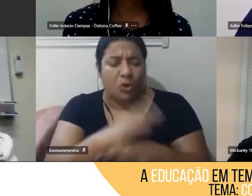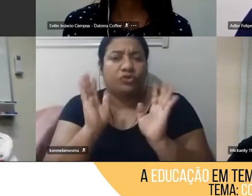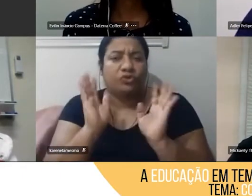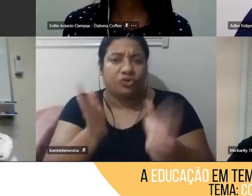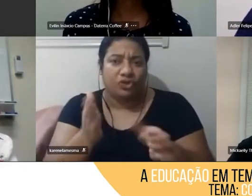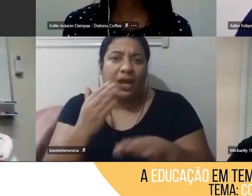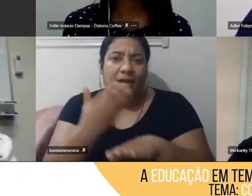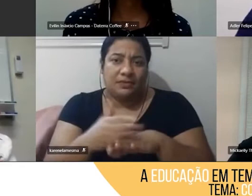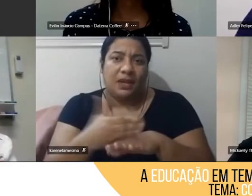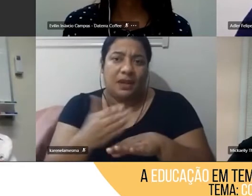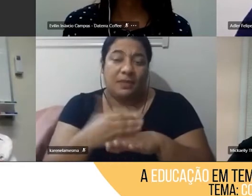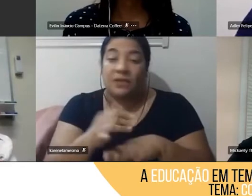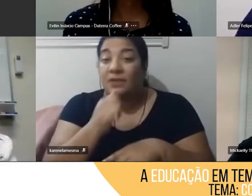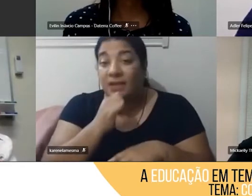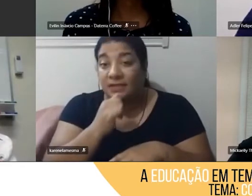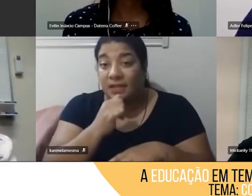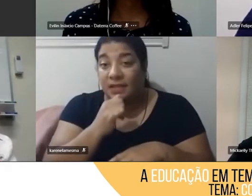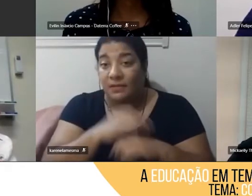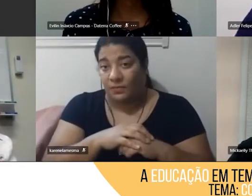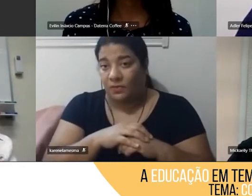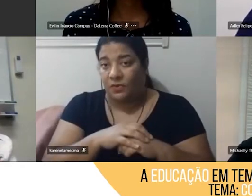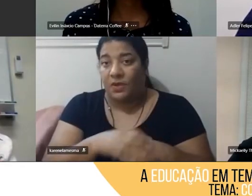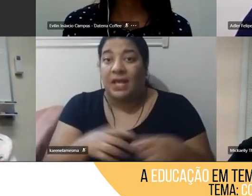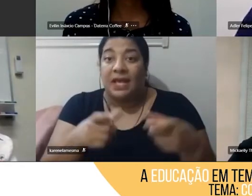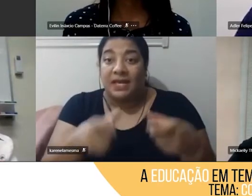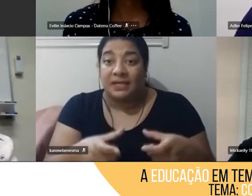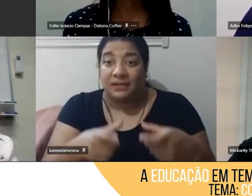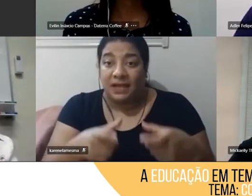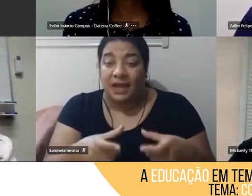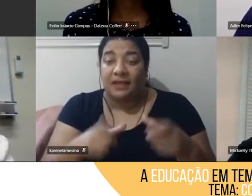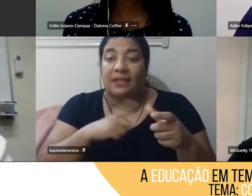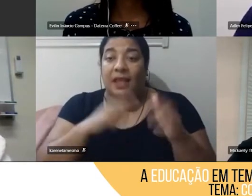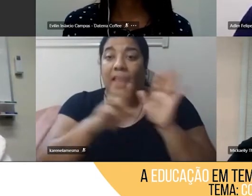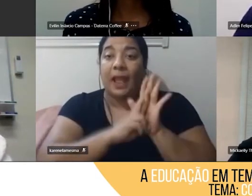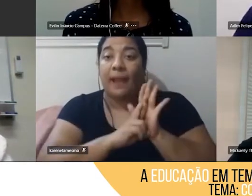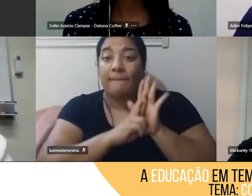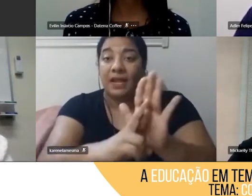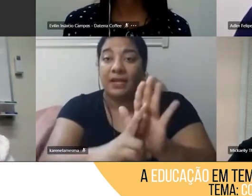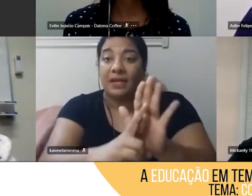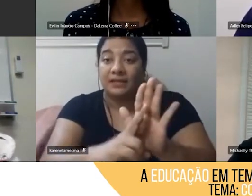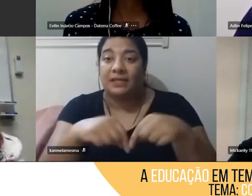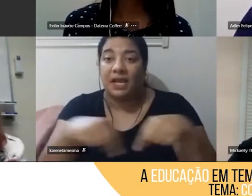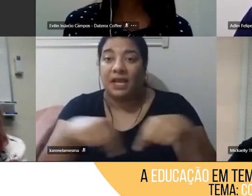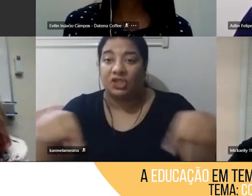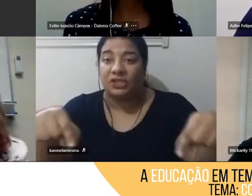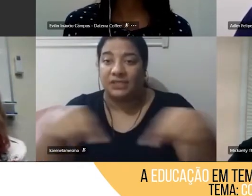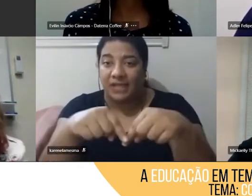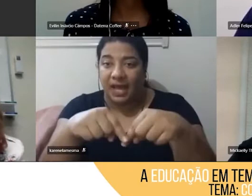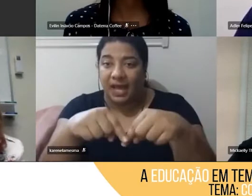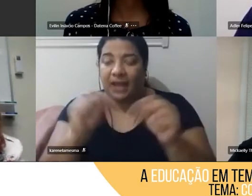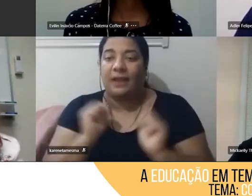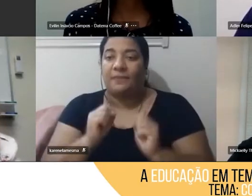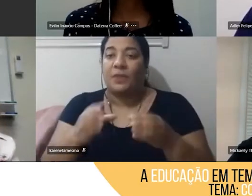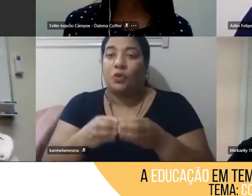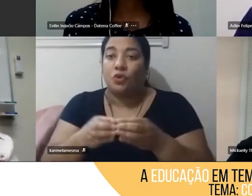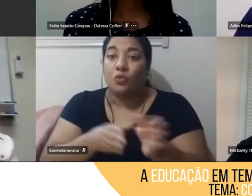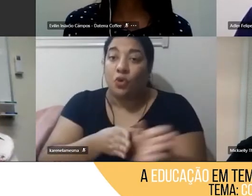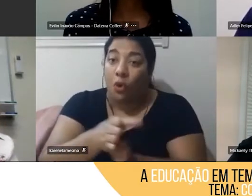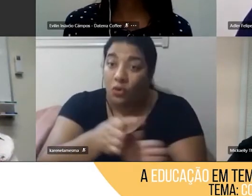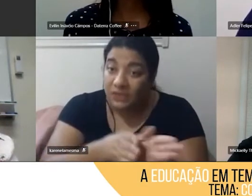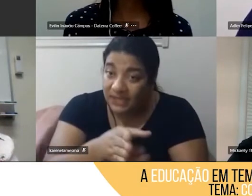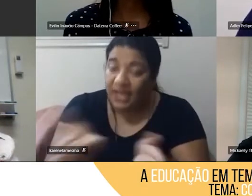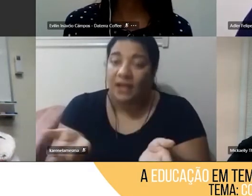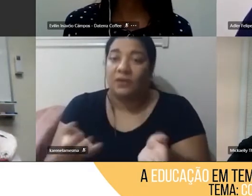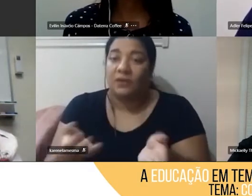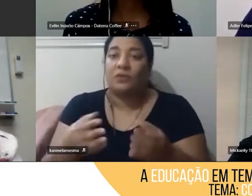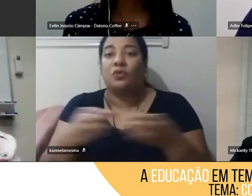a gente tem o espaço de representação de sala, a gente tem os conselhos, o grêmio estudantil, as possibilidades de coletivos, de